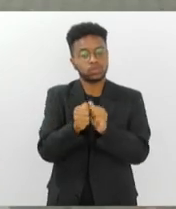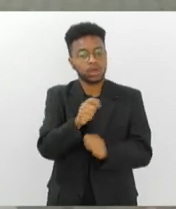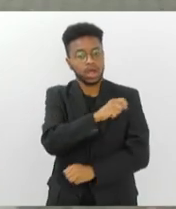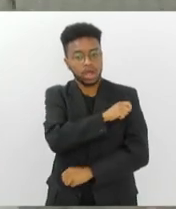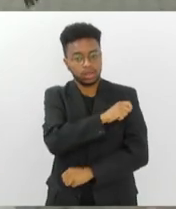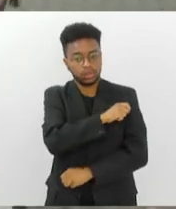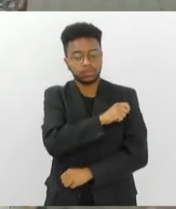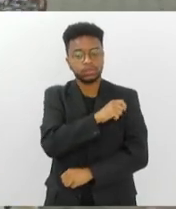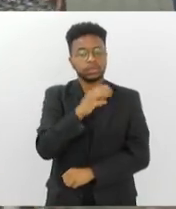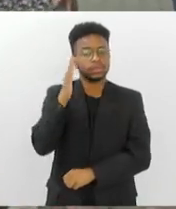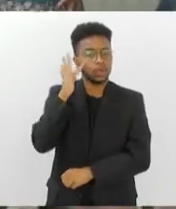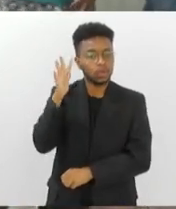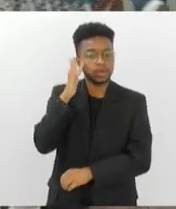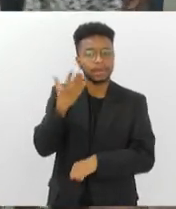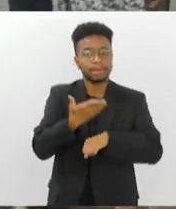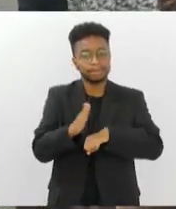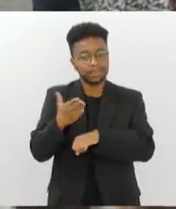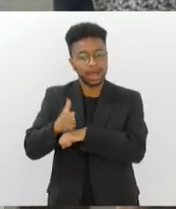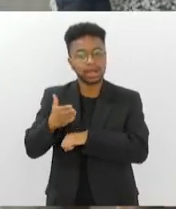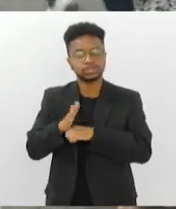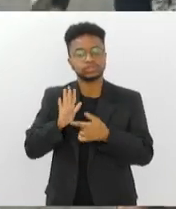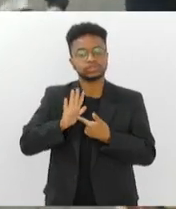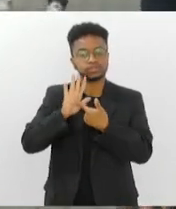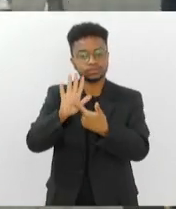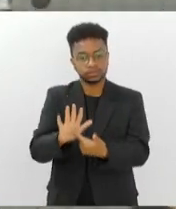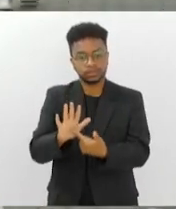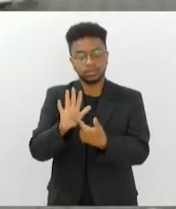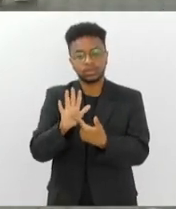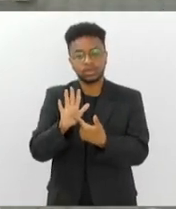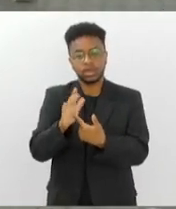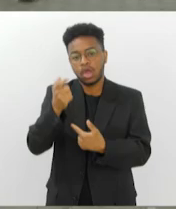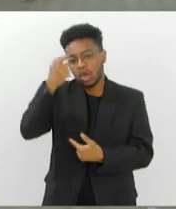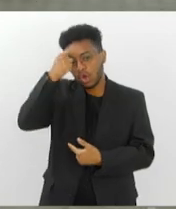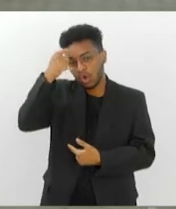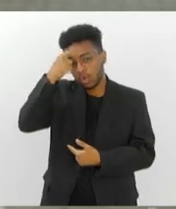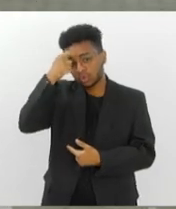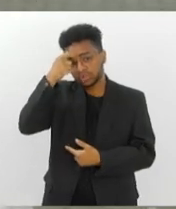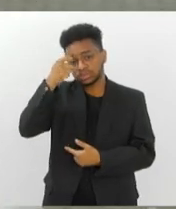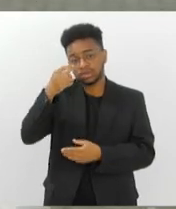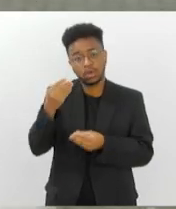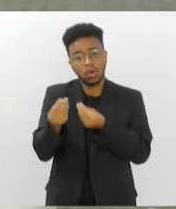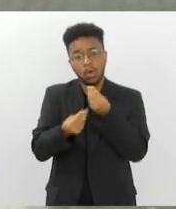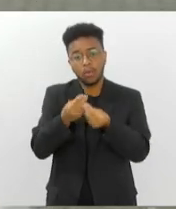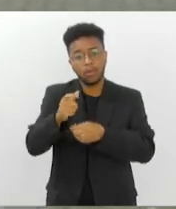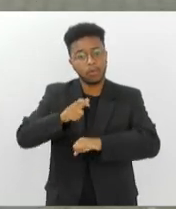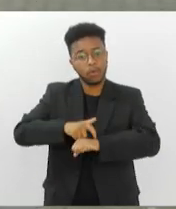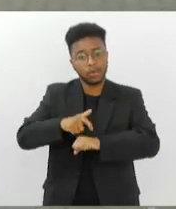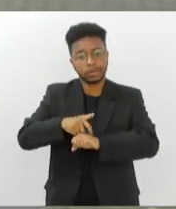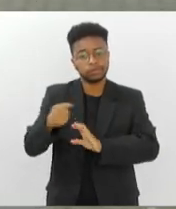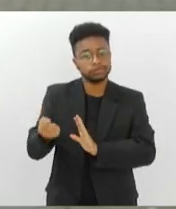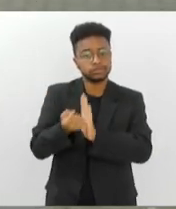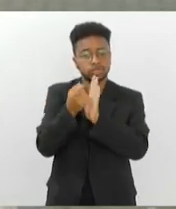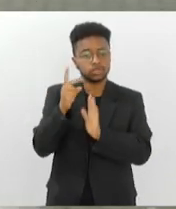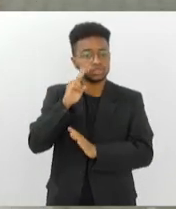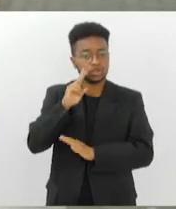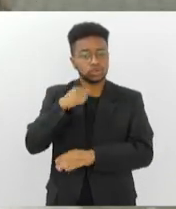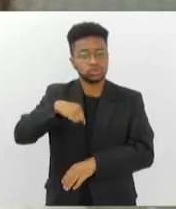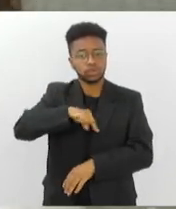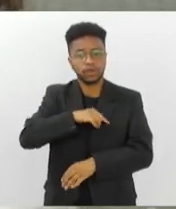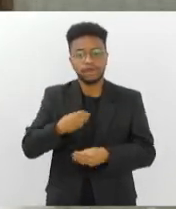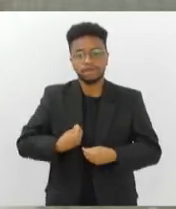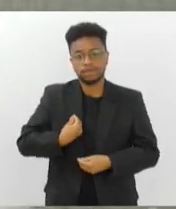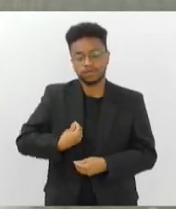teórico, práticas, que vão trazer a conscientização do momento histórico que a gente vive, da crise